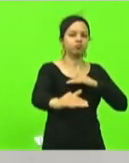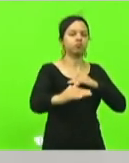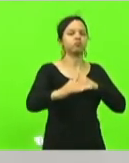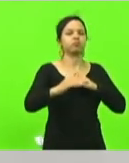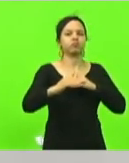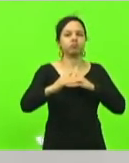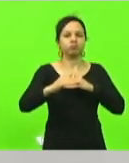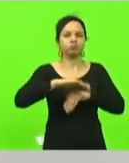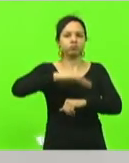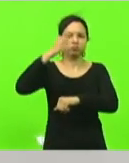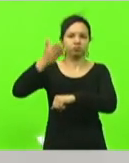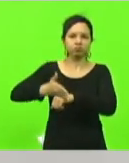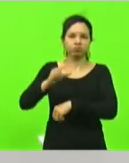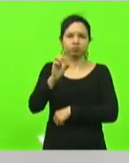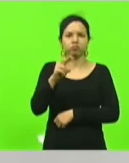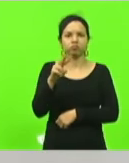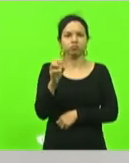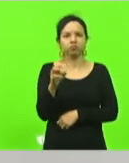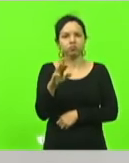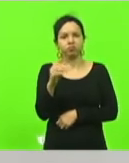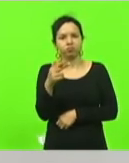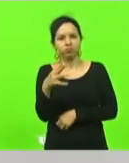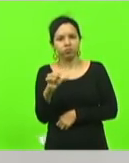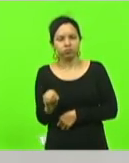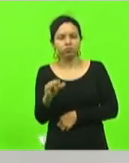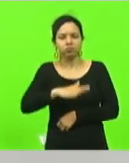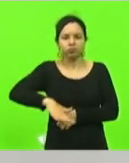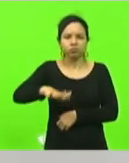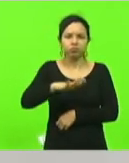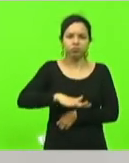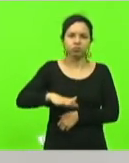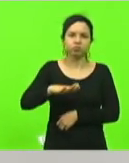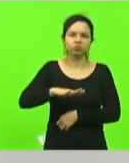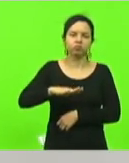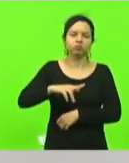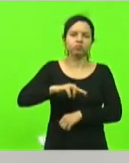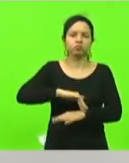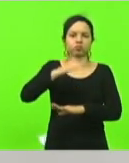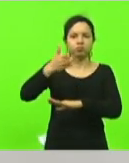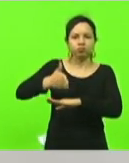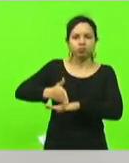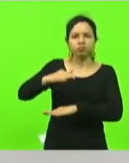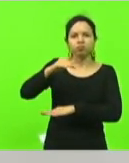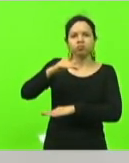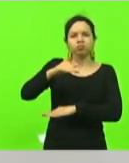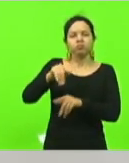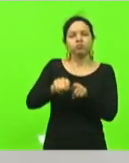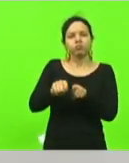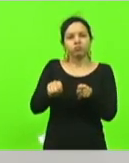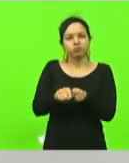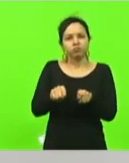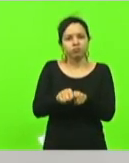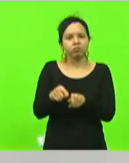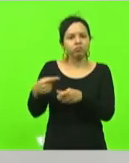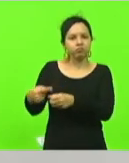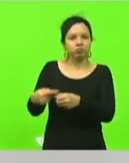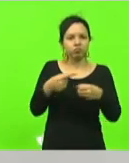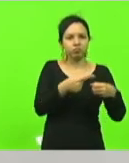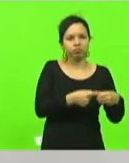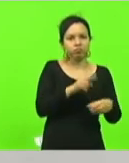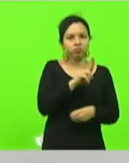o nosso litoral com o nosso planalto serrano contemplando os dois municípios Grão Pará e Urubici de uma forma direta